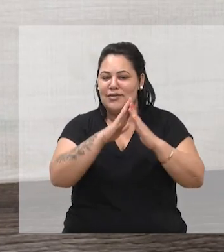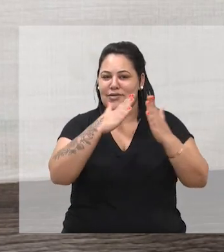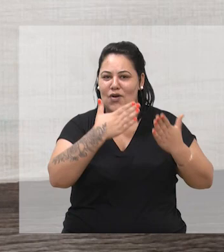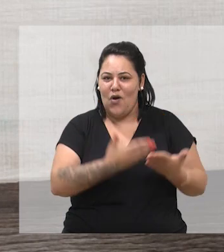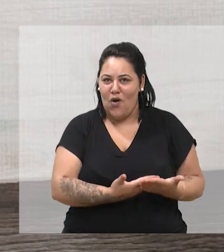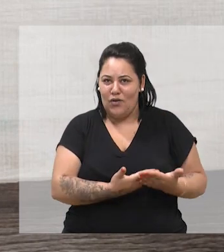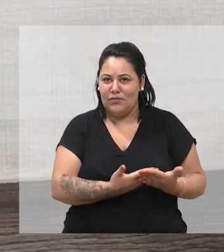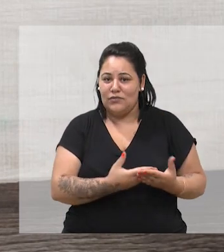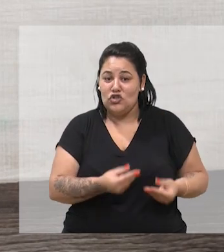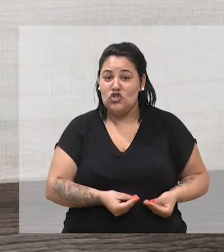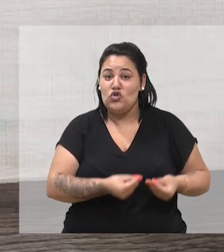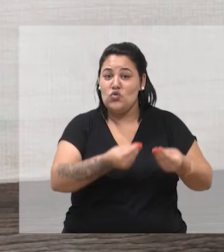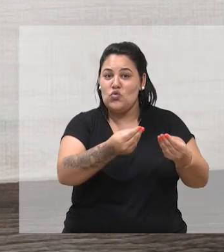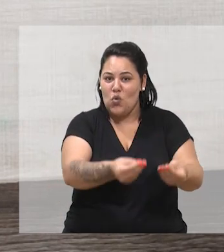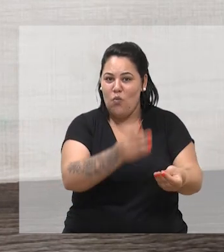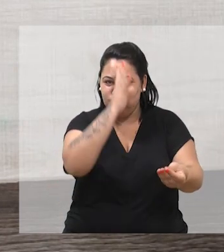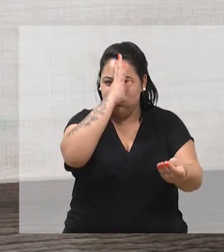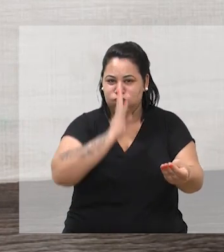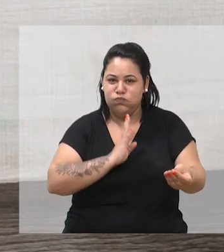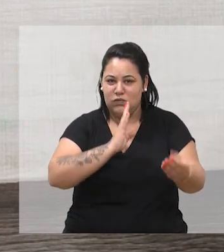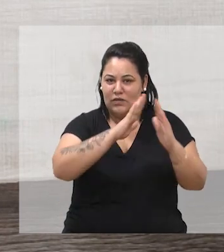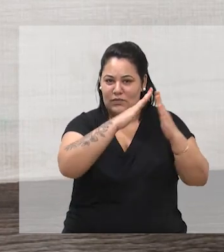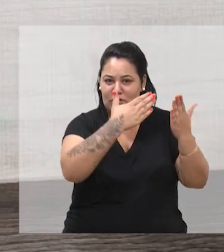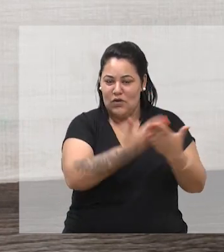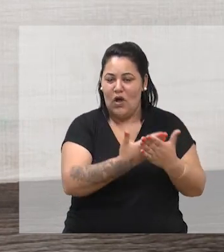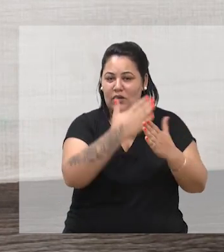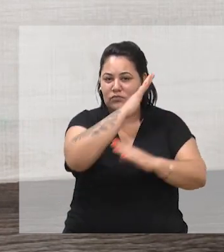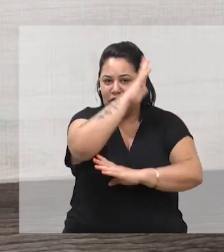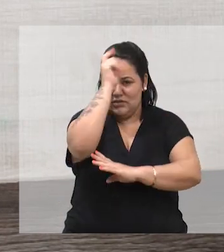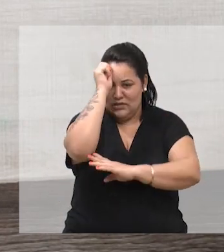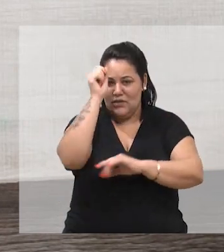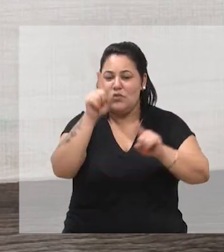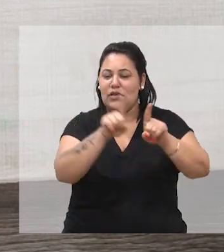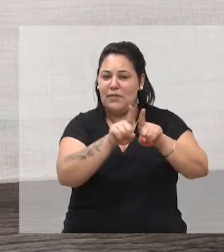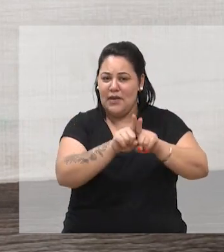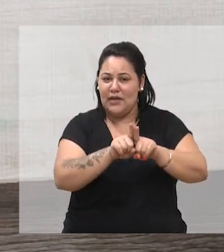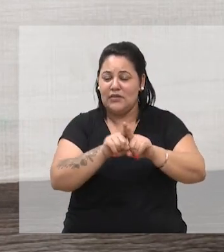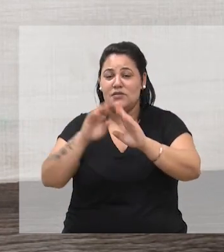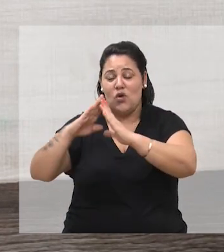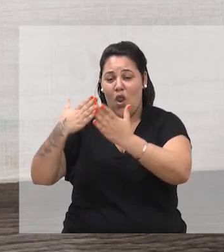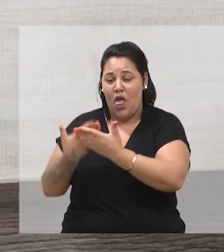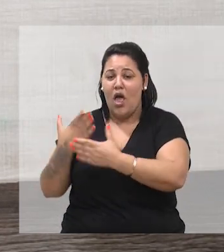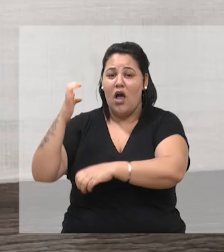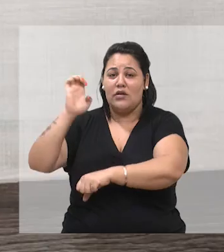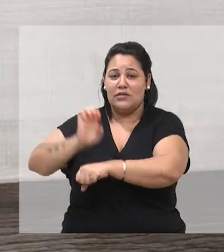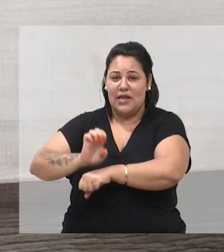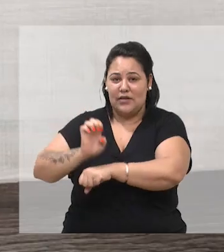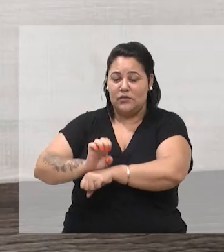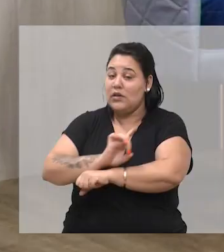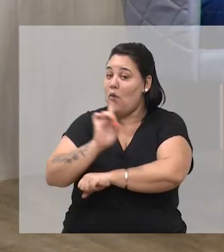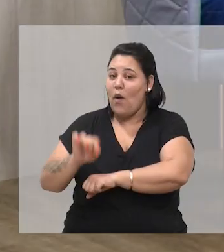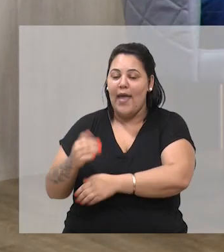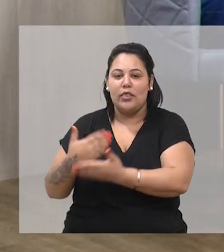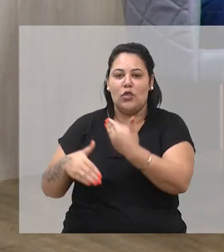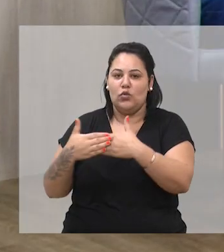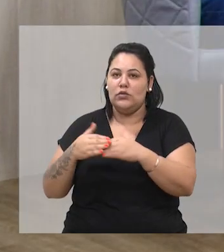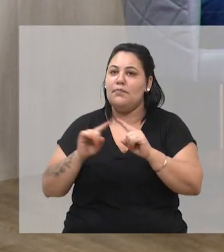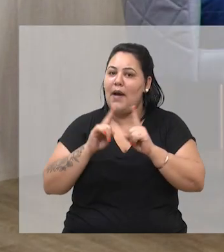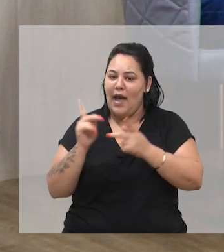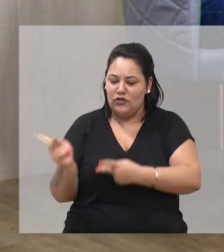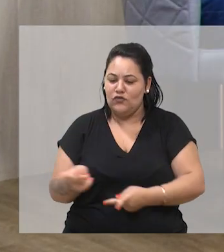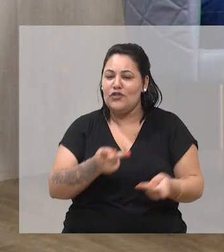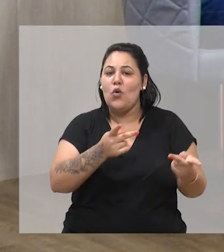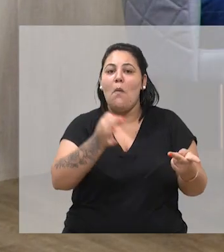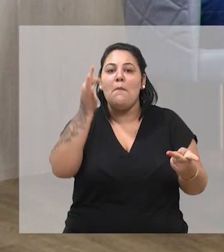quando tem. E a inteligência artificial vem de uma forma interessante, estou entrando com o assunto do